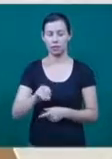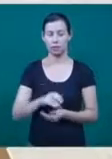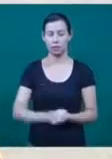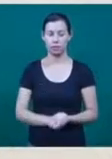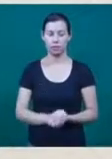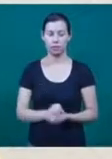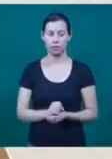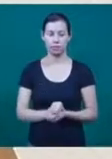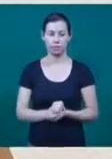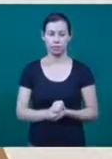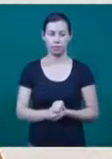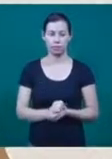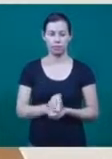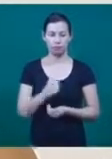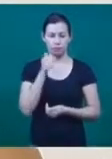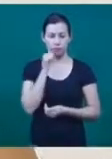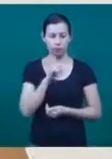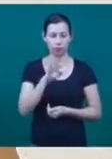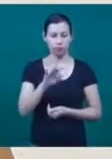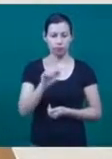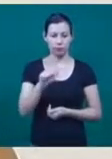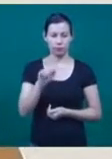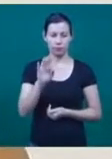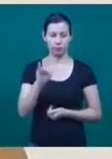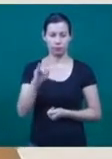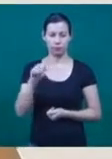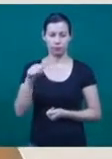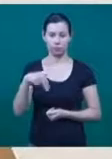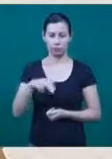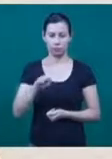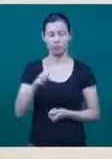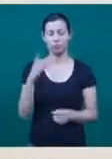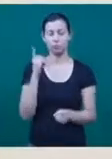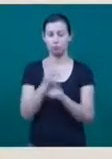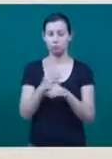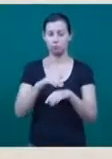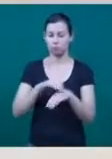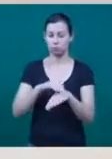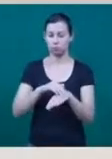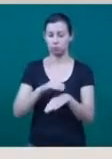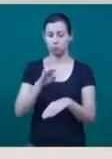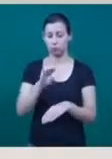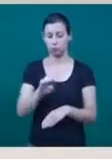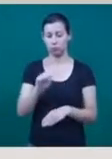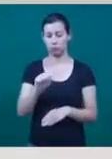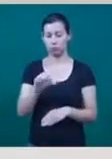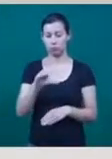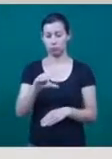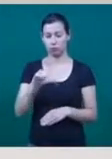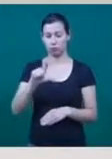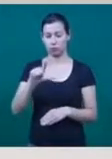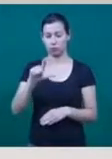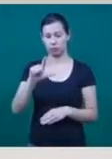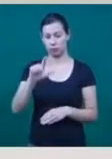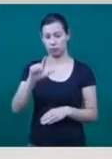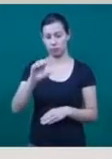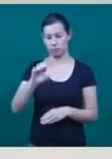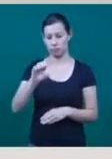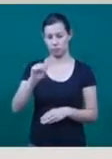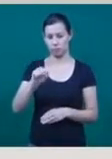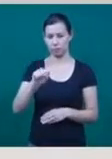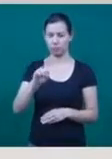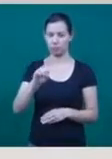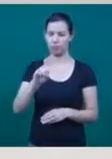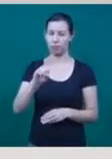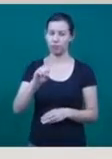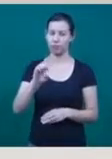A Tatiane descobriu que tinha esclerose múltipla há quase seis anos. O diagnóstico não foi nada fácil. Passou